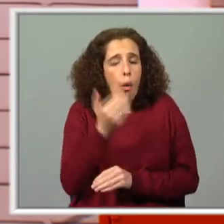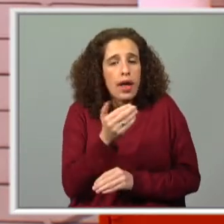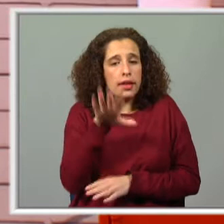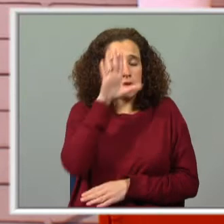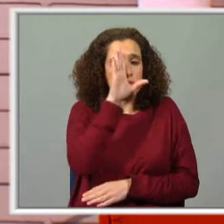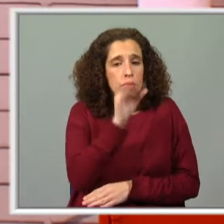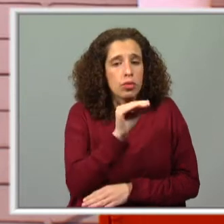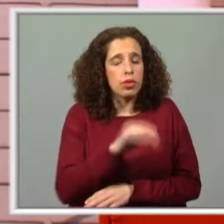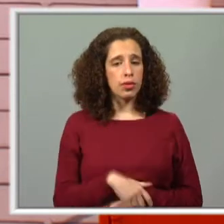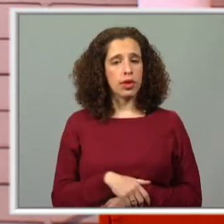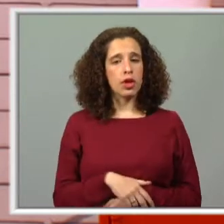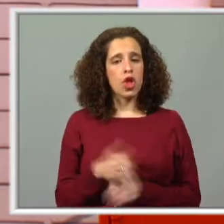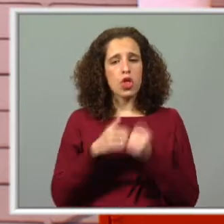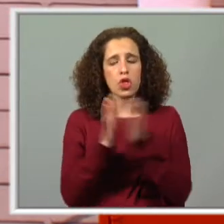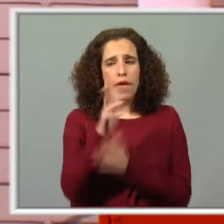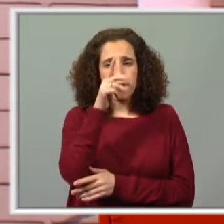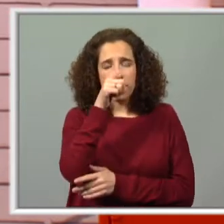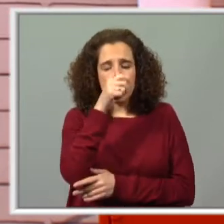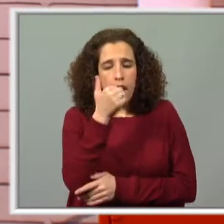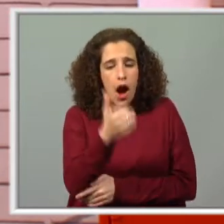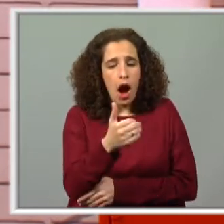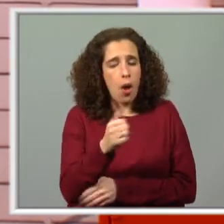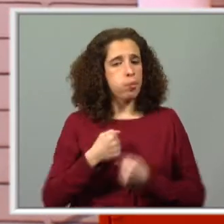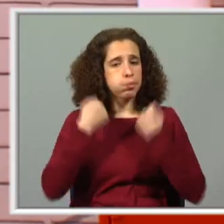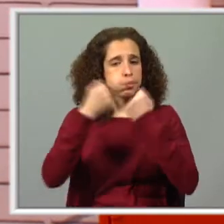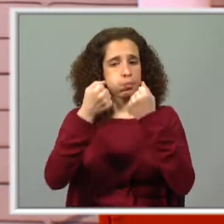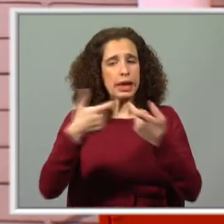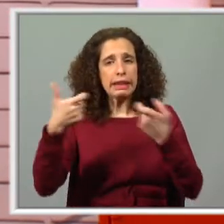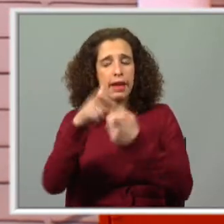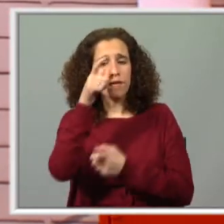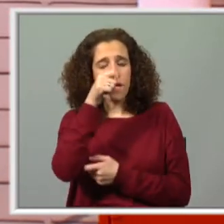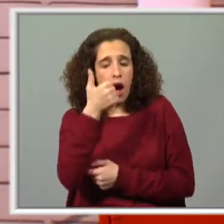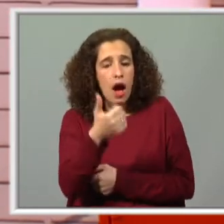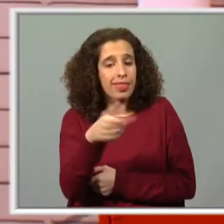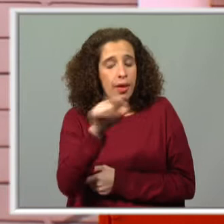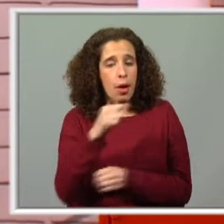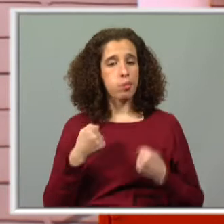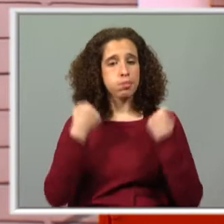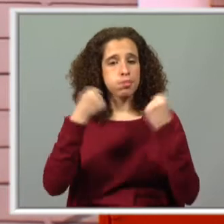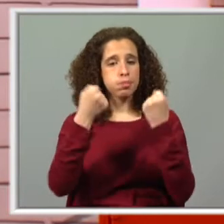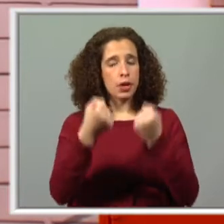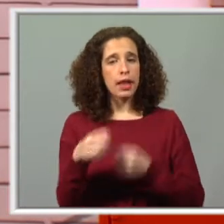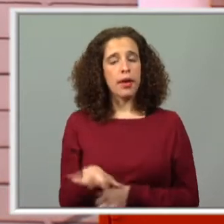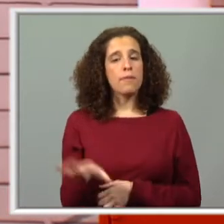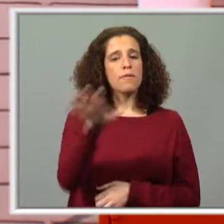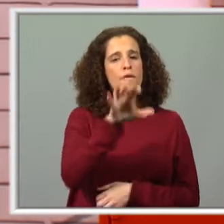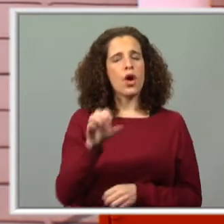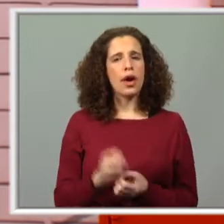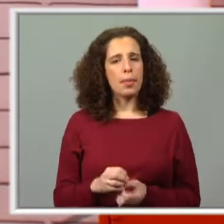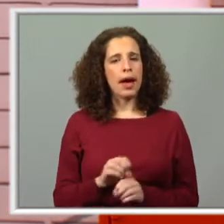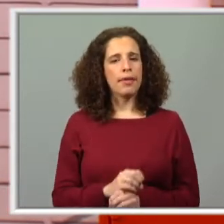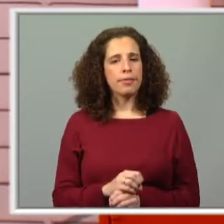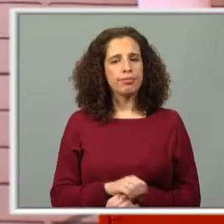todas as formigas que existem, nem que tipos de formigas existem. Então, de uma forma muito clara